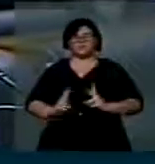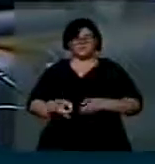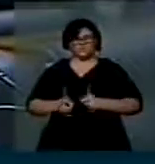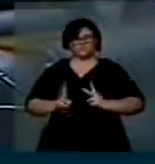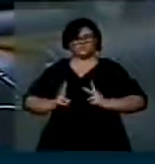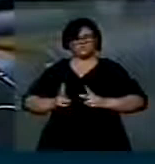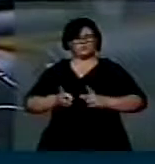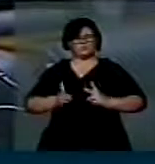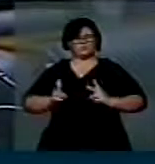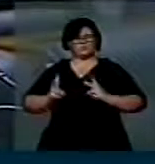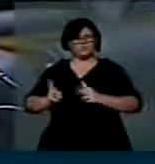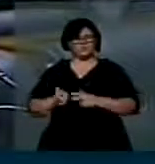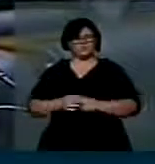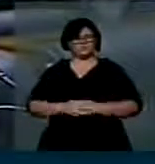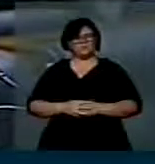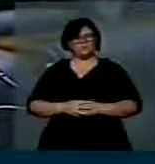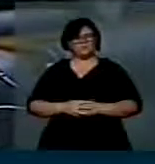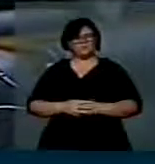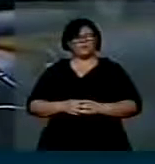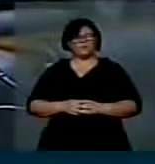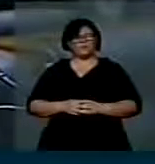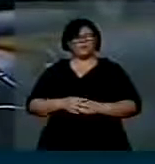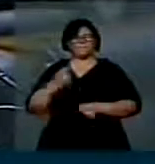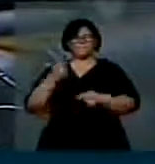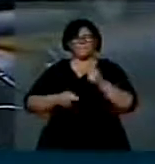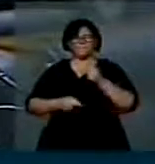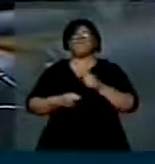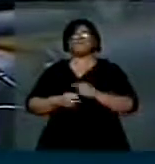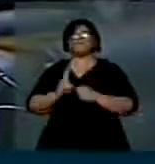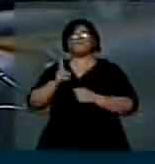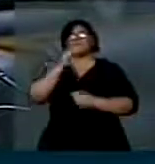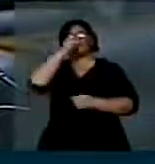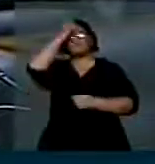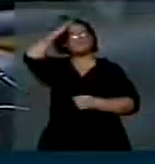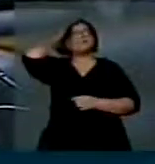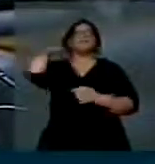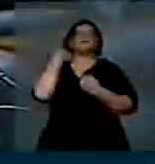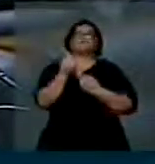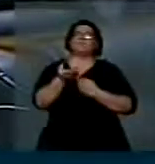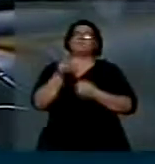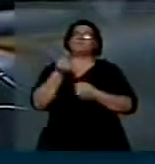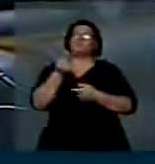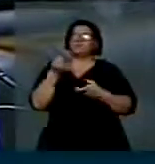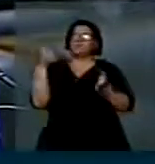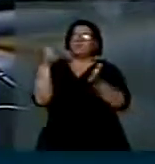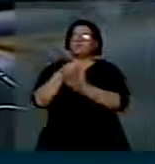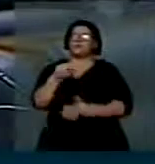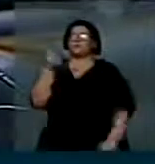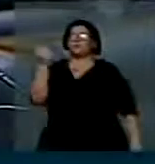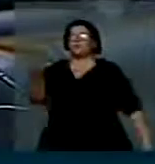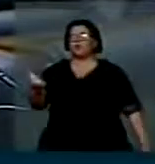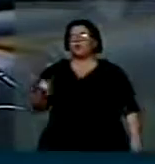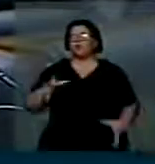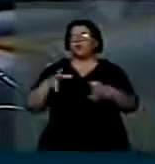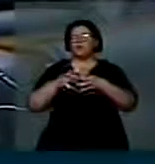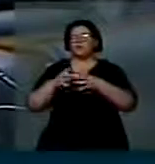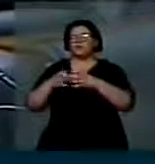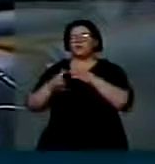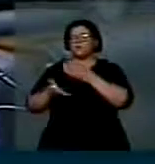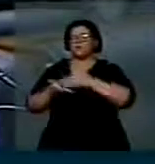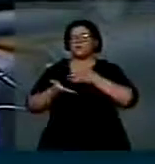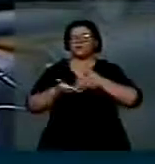interferindo no processo eleitoral, fazendo bancadas, e muitas das vezes essas bancadas financiadas